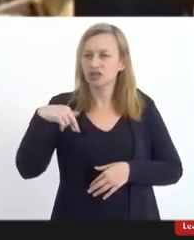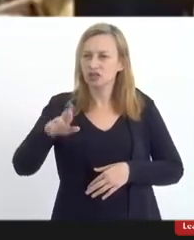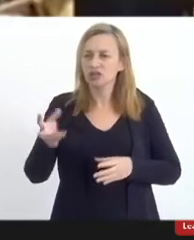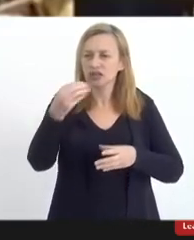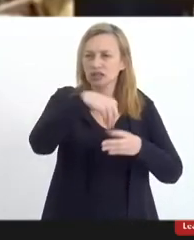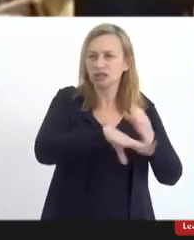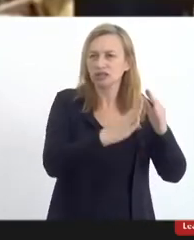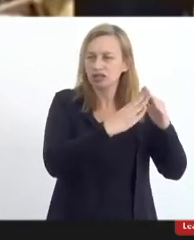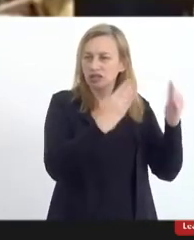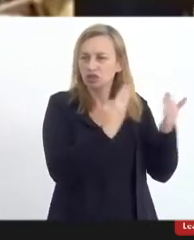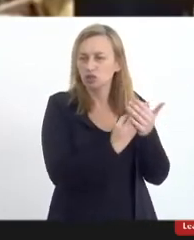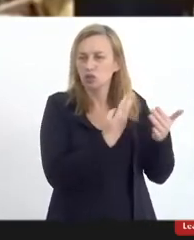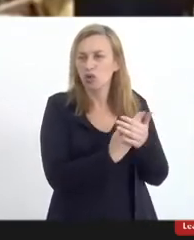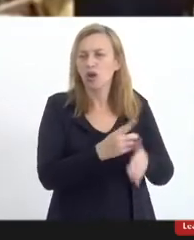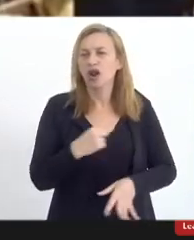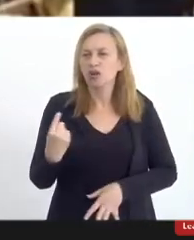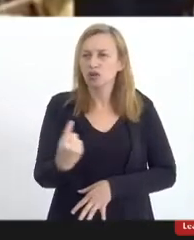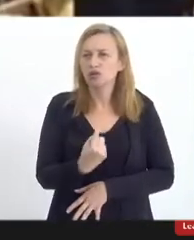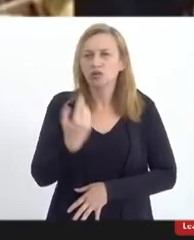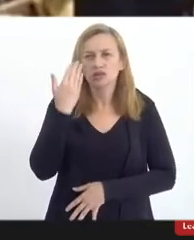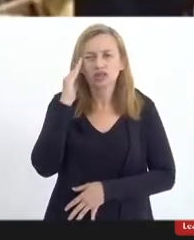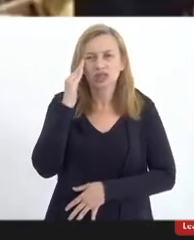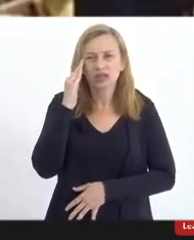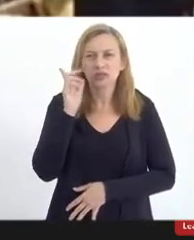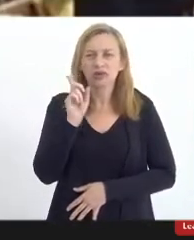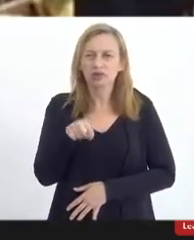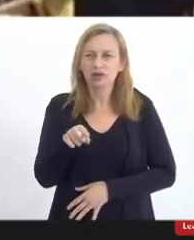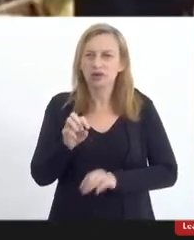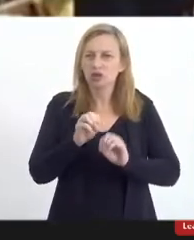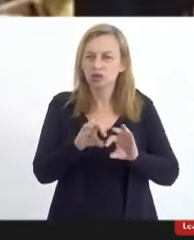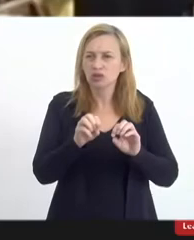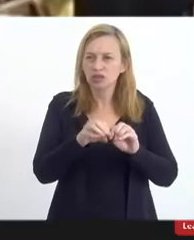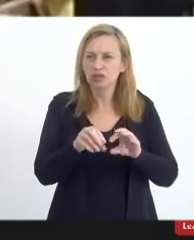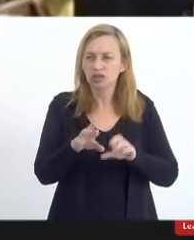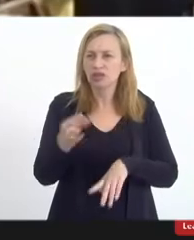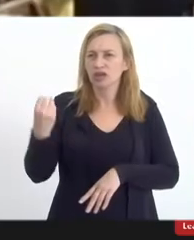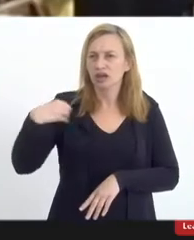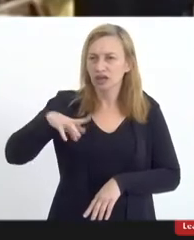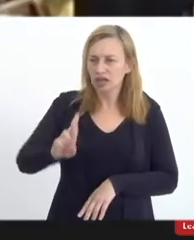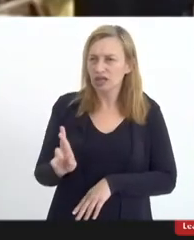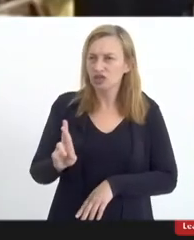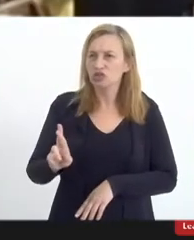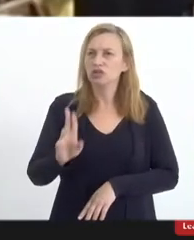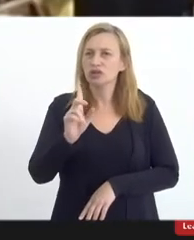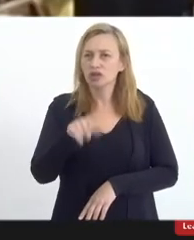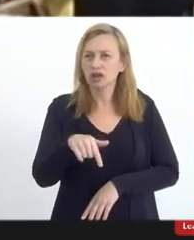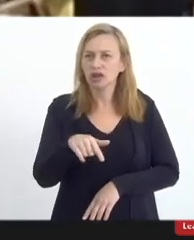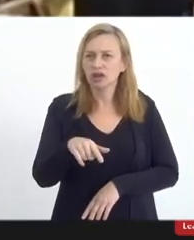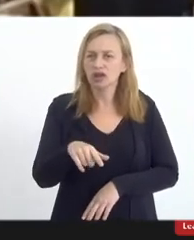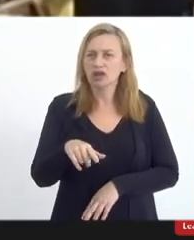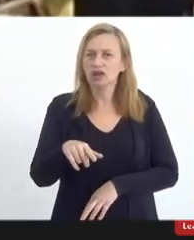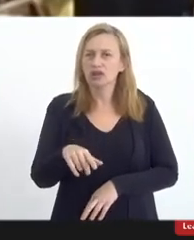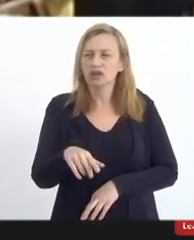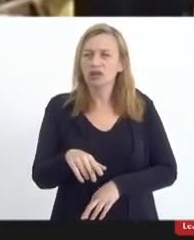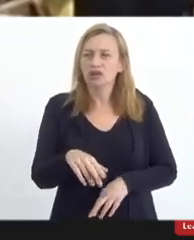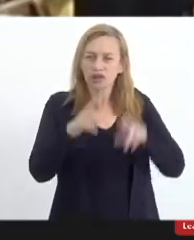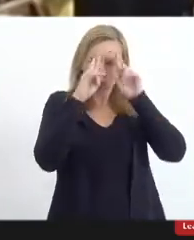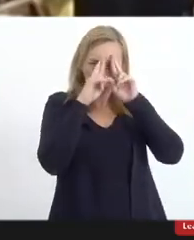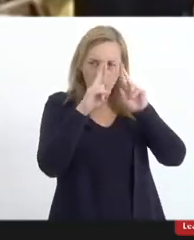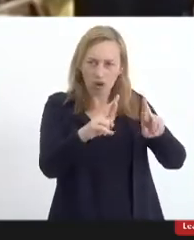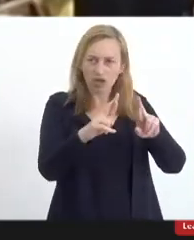Então, a nossa intenção, a intenção do ensino religioso é estabelecer esse respeito